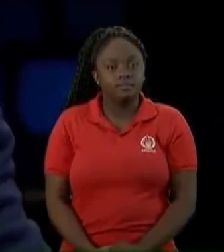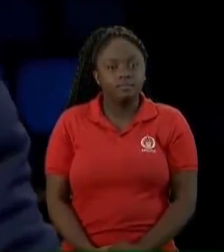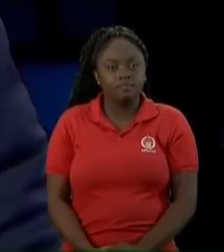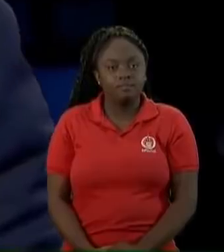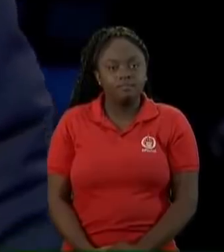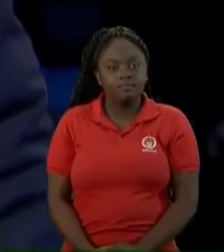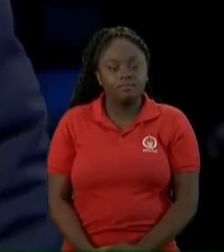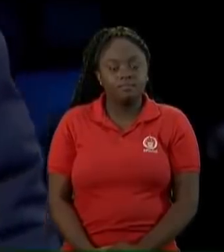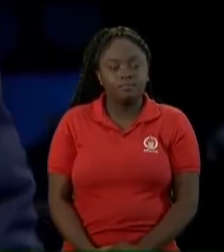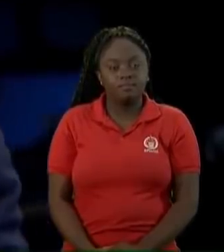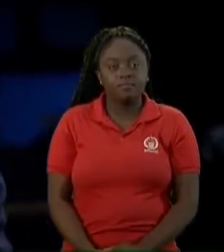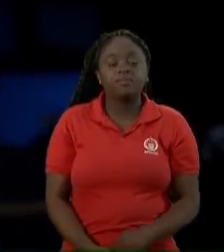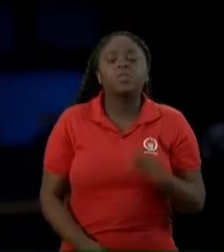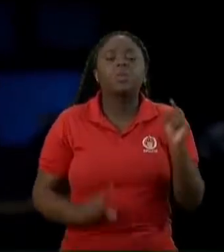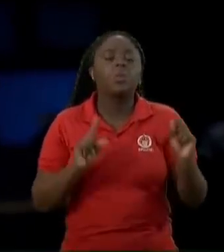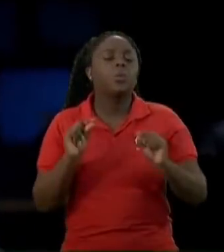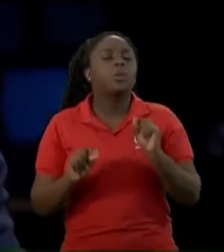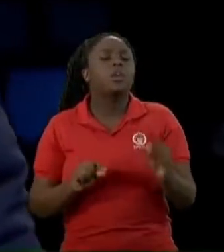O que é vou falar para você?